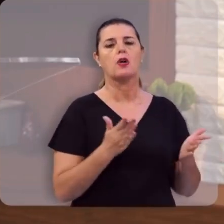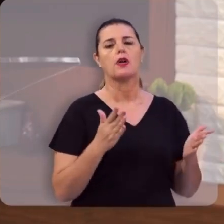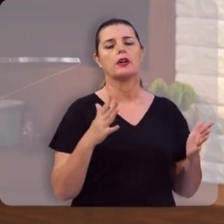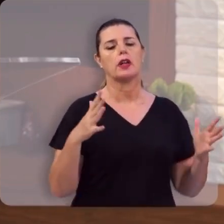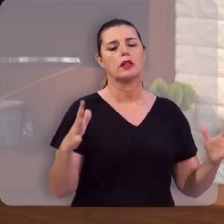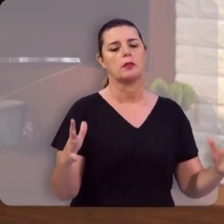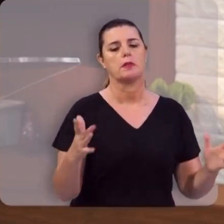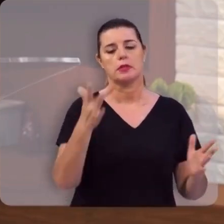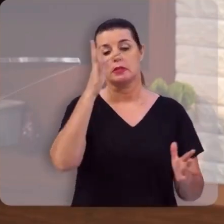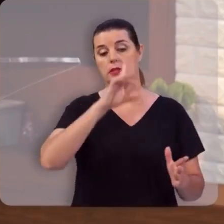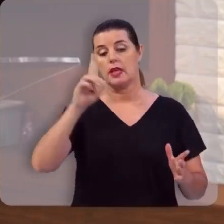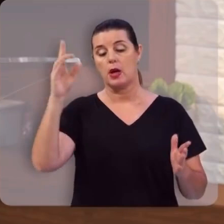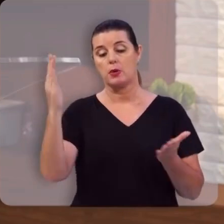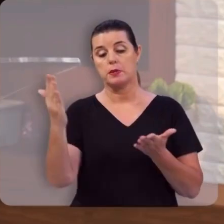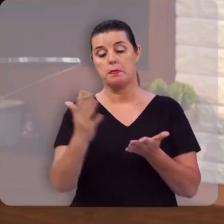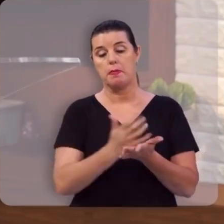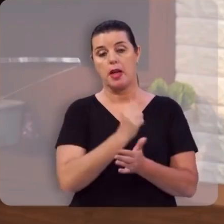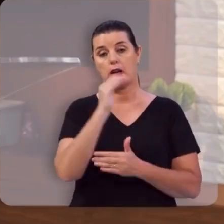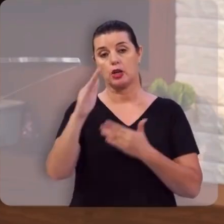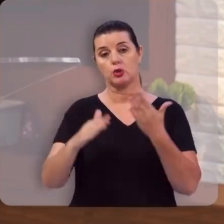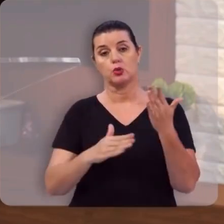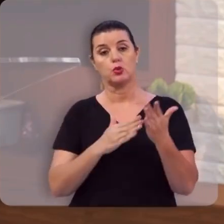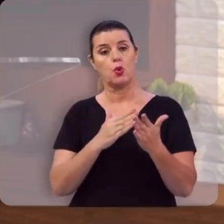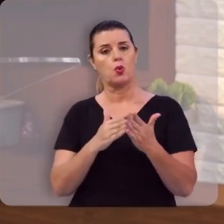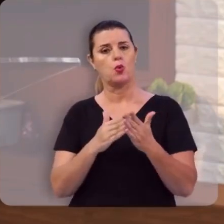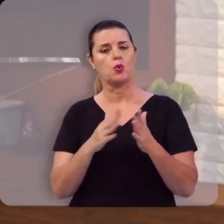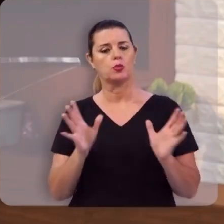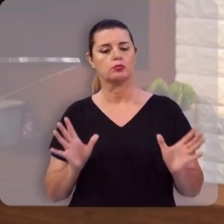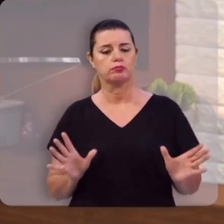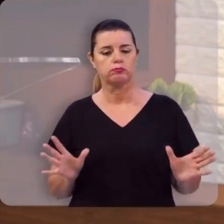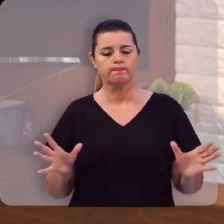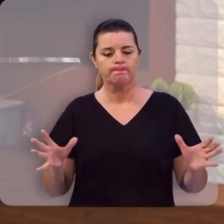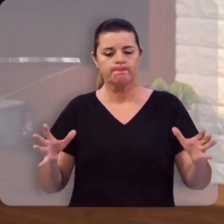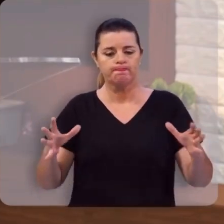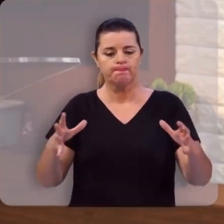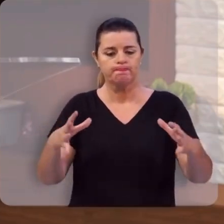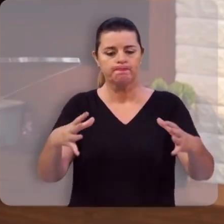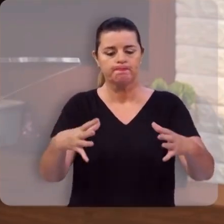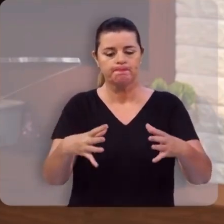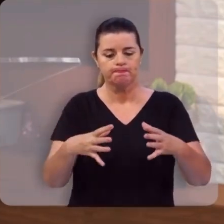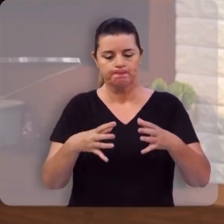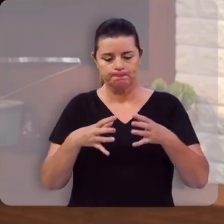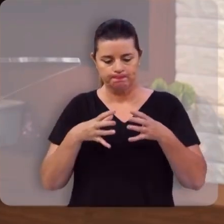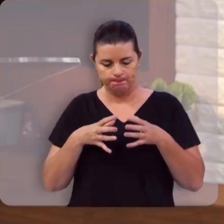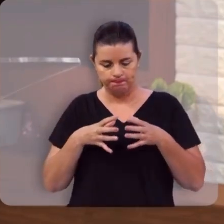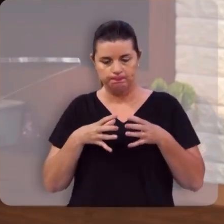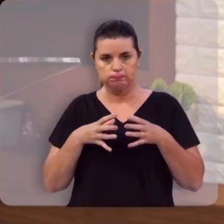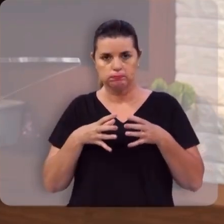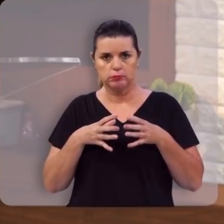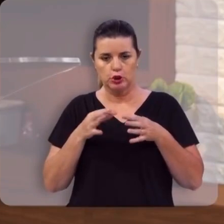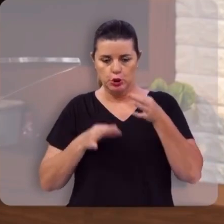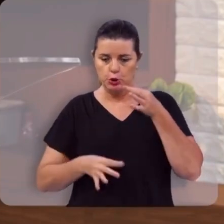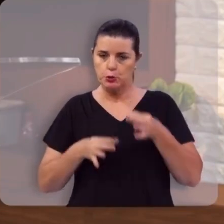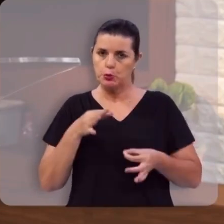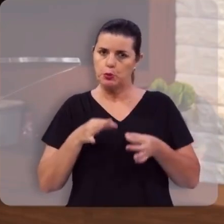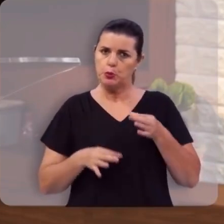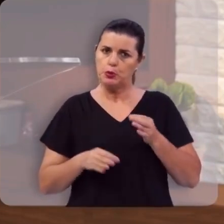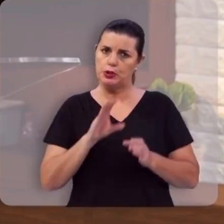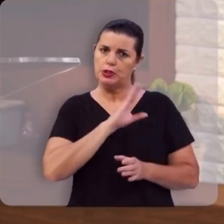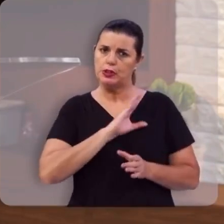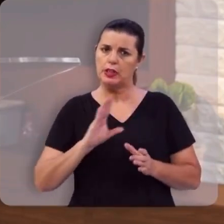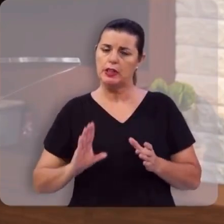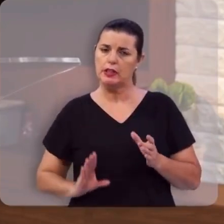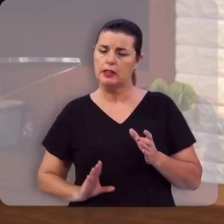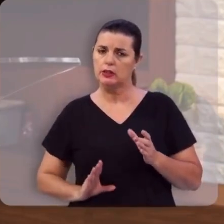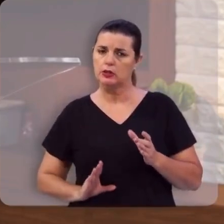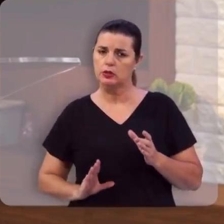todo o conteúdo, todo o saldo positivo da justiça de Cristo e